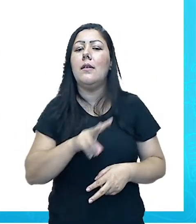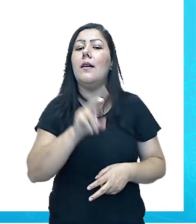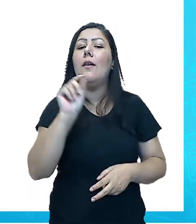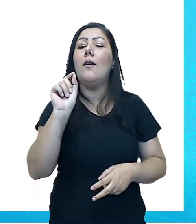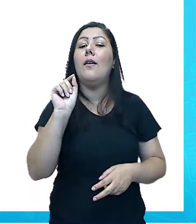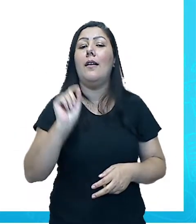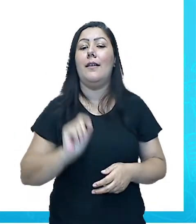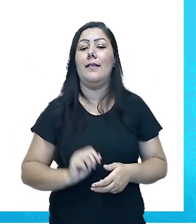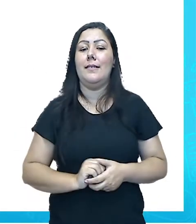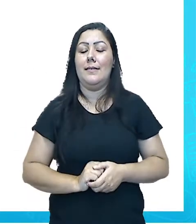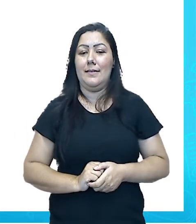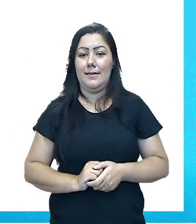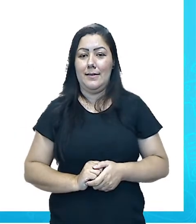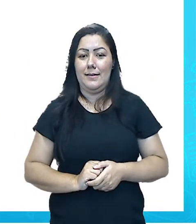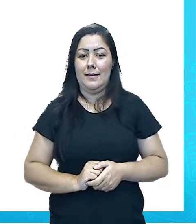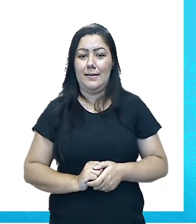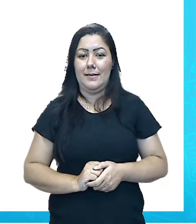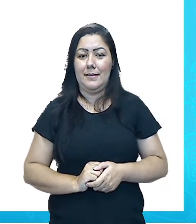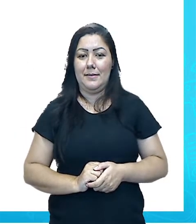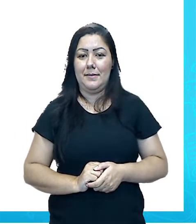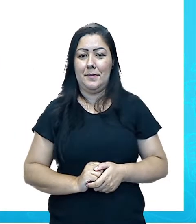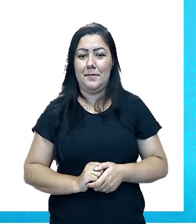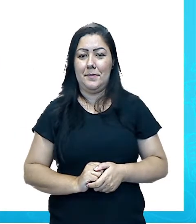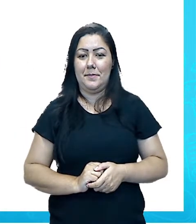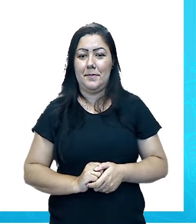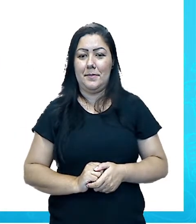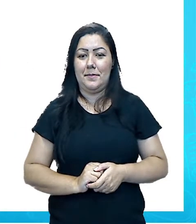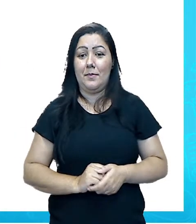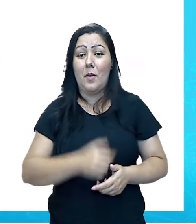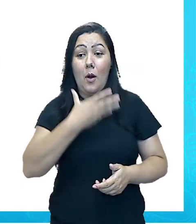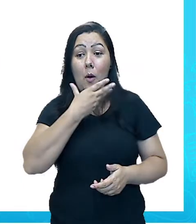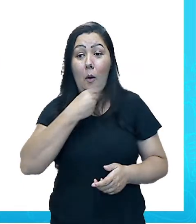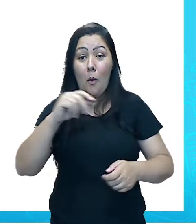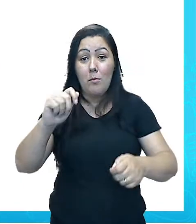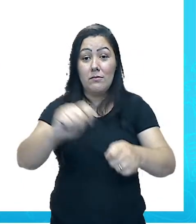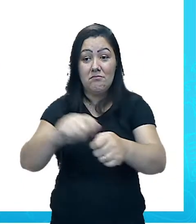Não há a intervenção humana.